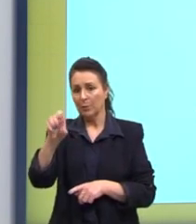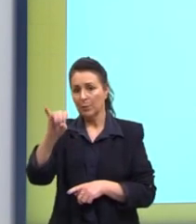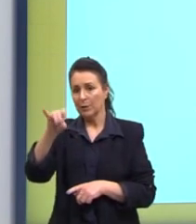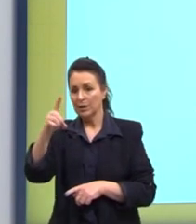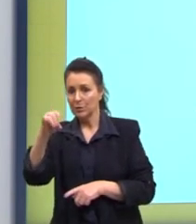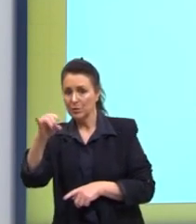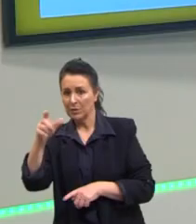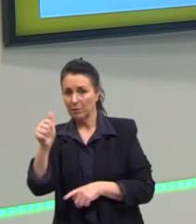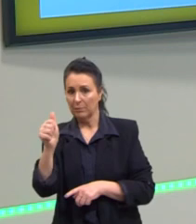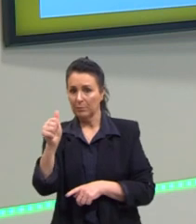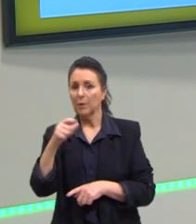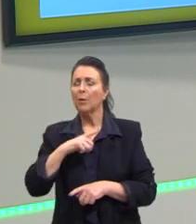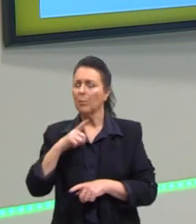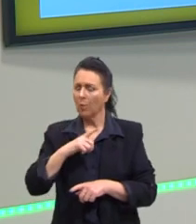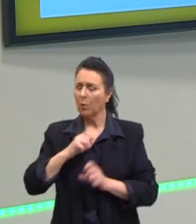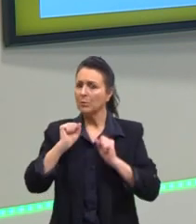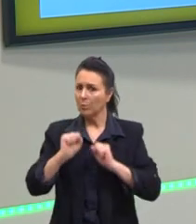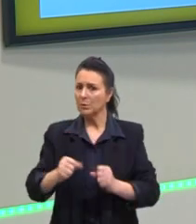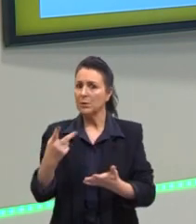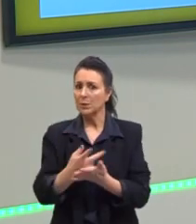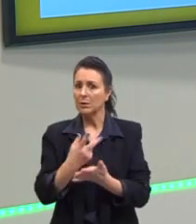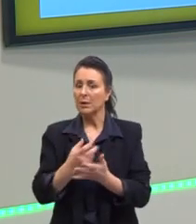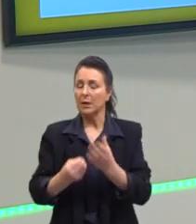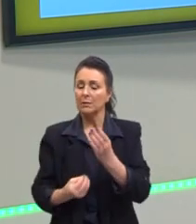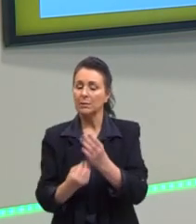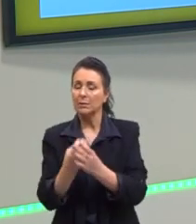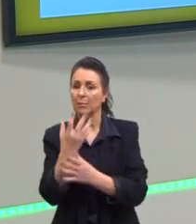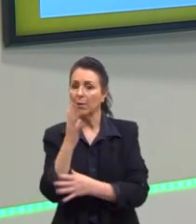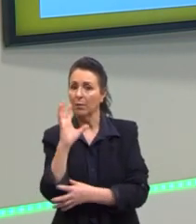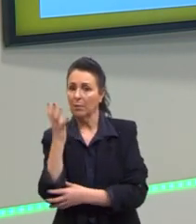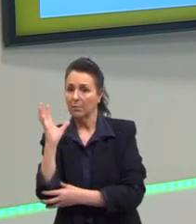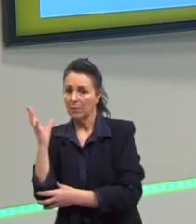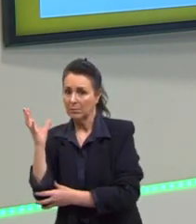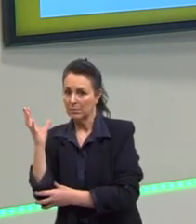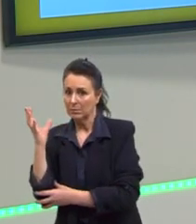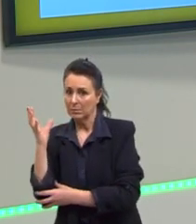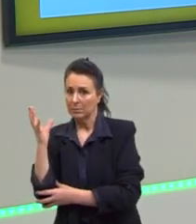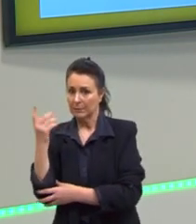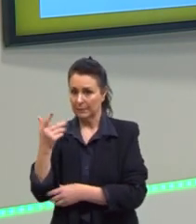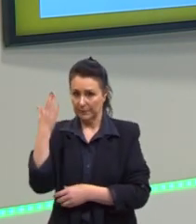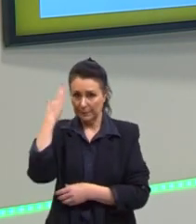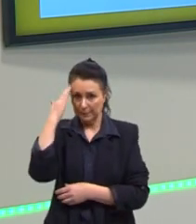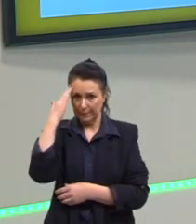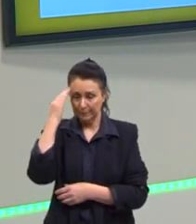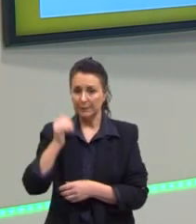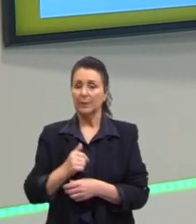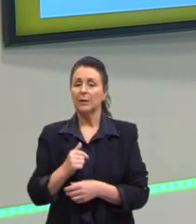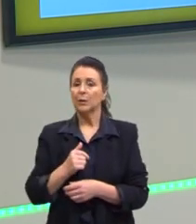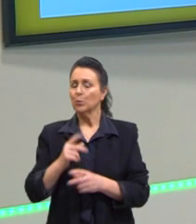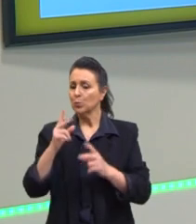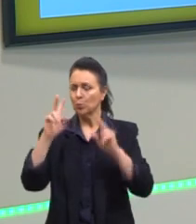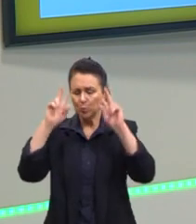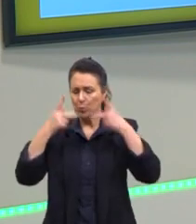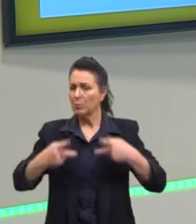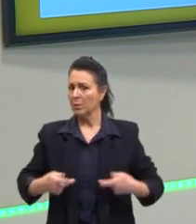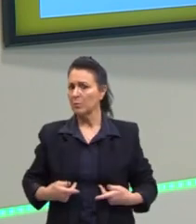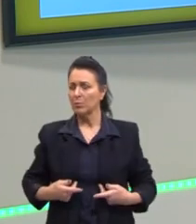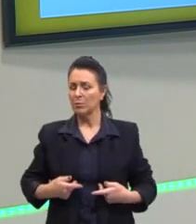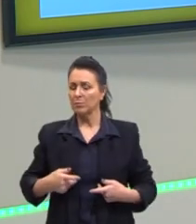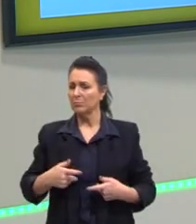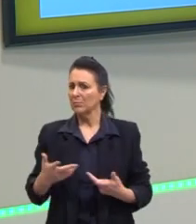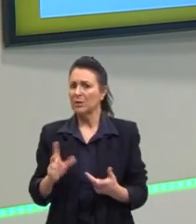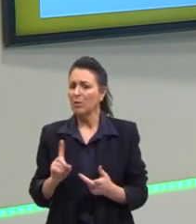euploidia é bem comum em plantas, no reino vegetal, no reino plant. Em seres humanos, não é